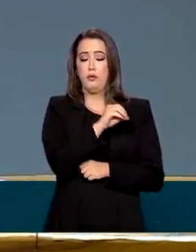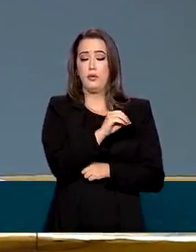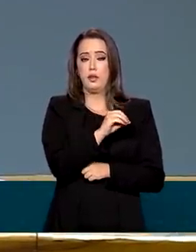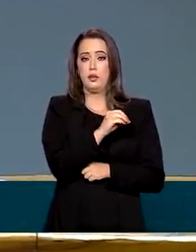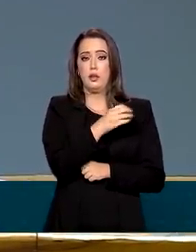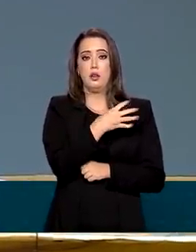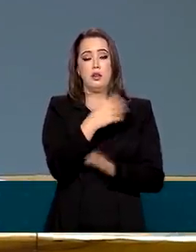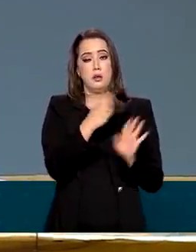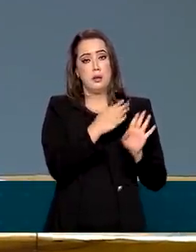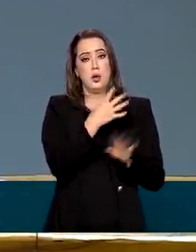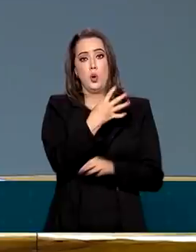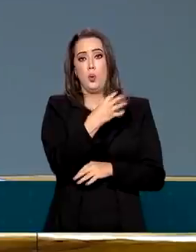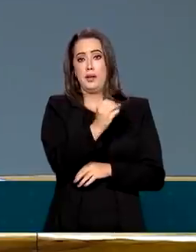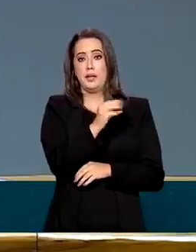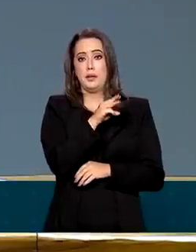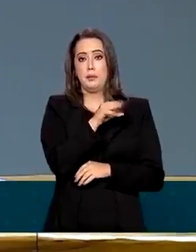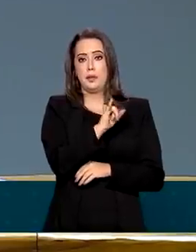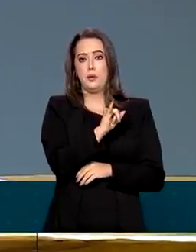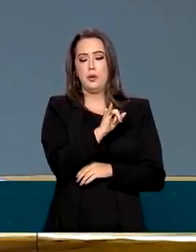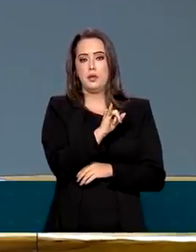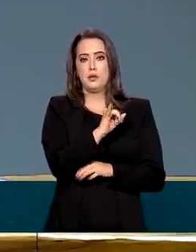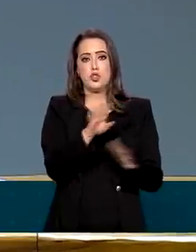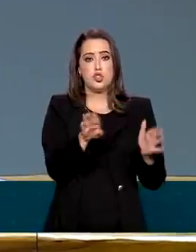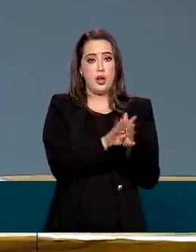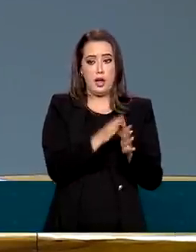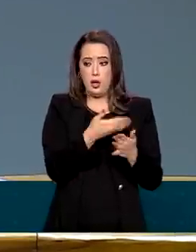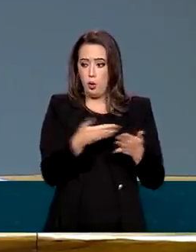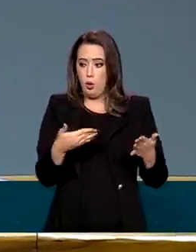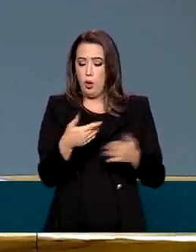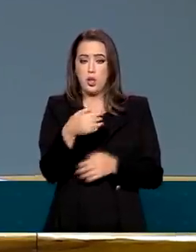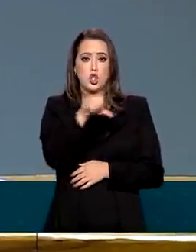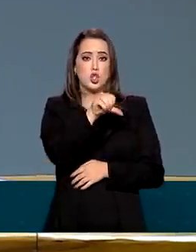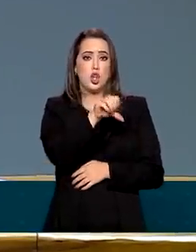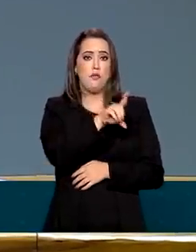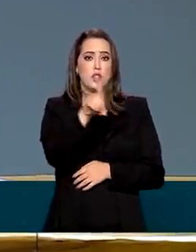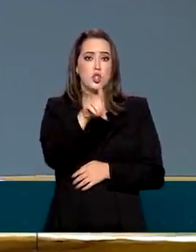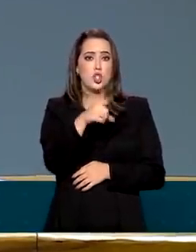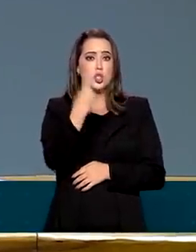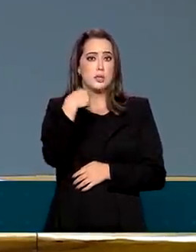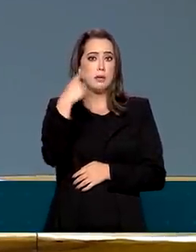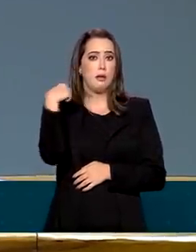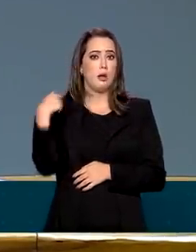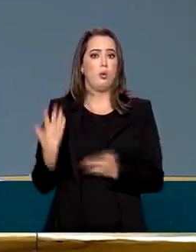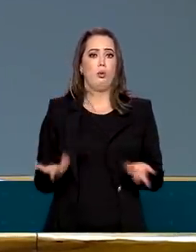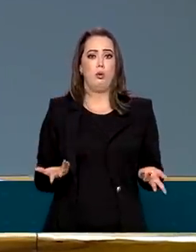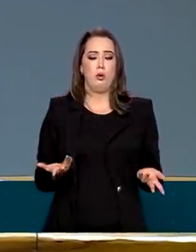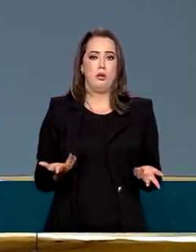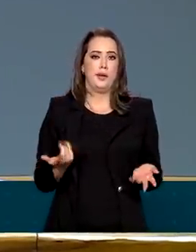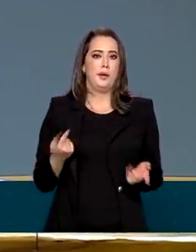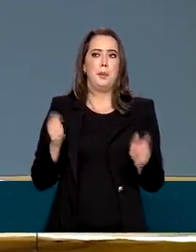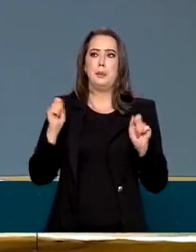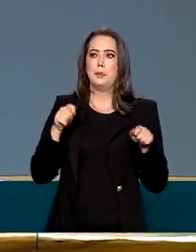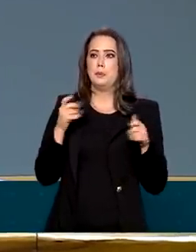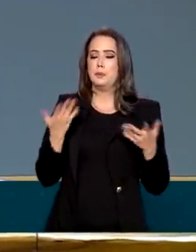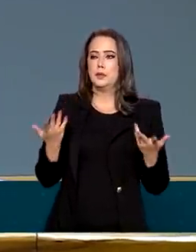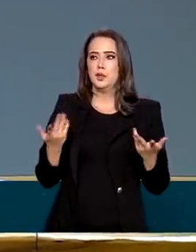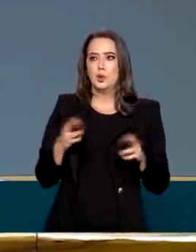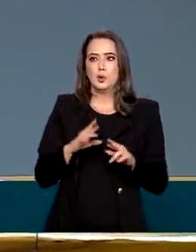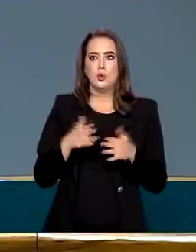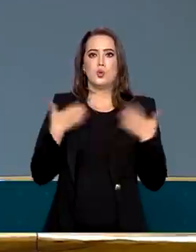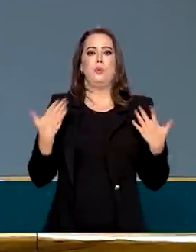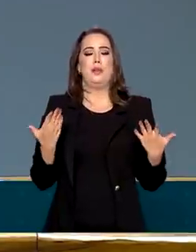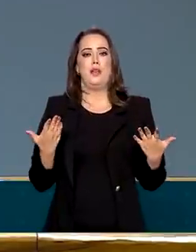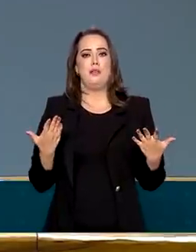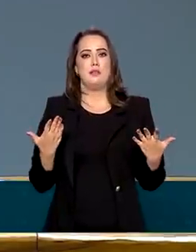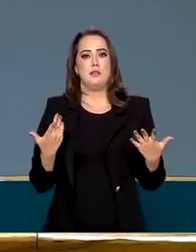entraram nos últimos nove dias. era imprevisível. Quem é que pode dizer ah, não, era perfeitamente possível prever? Não era. Se entram